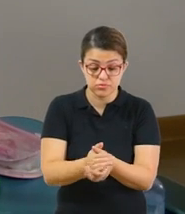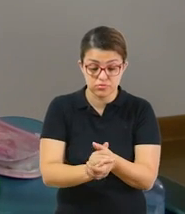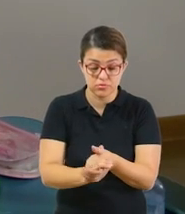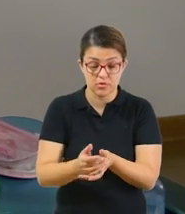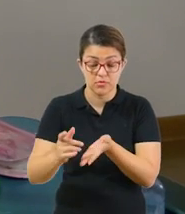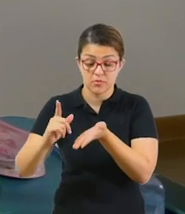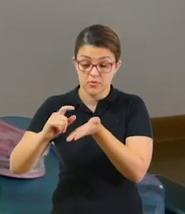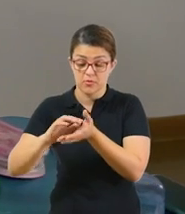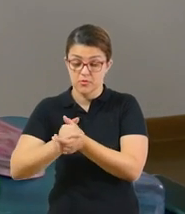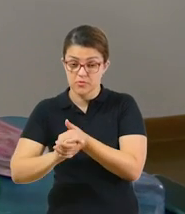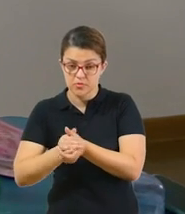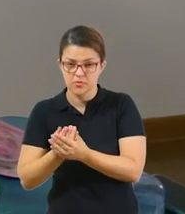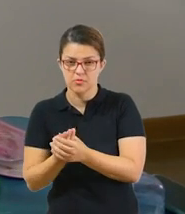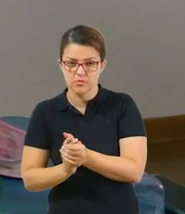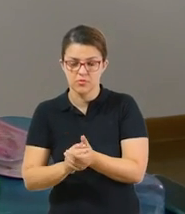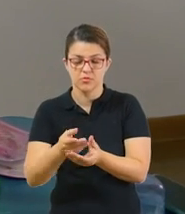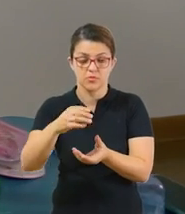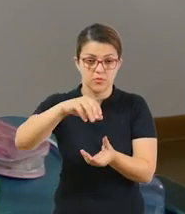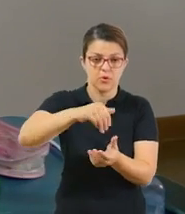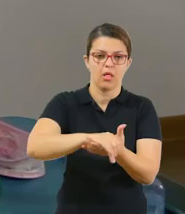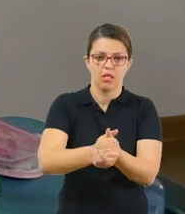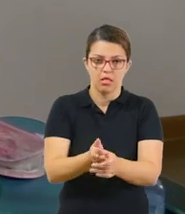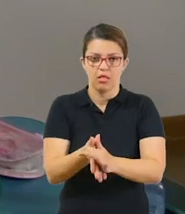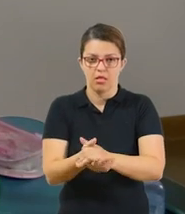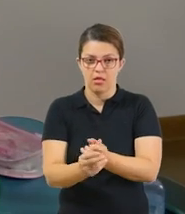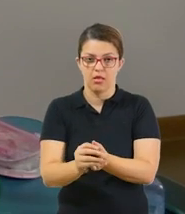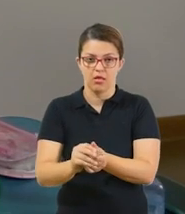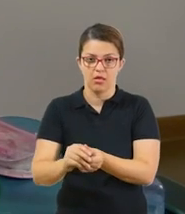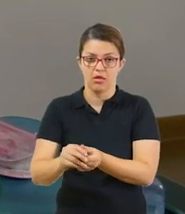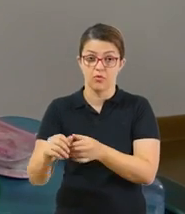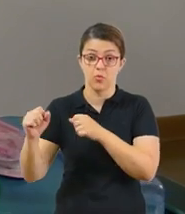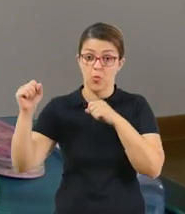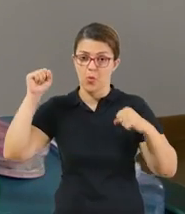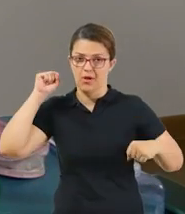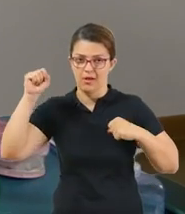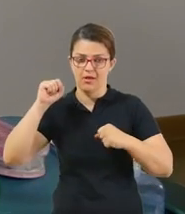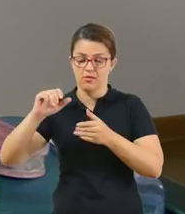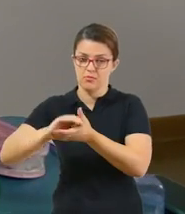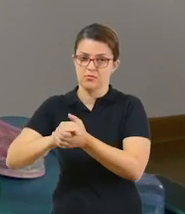você enxagua bem e seca numa toalha limpa ou um papel toalha.